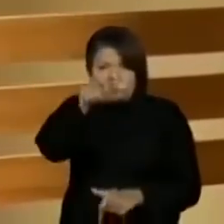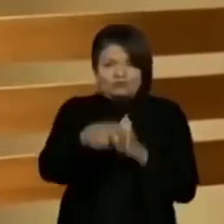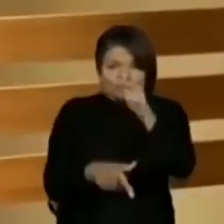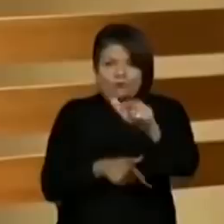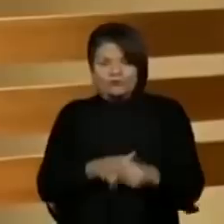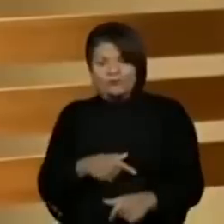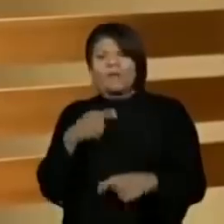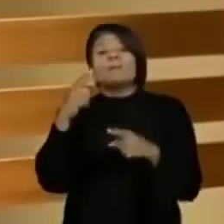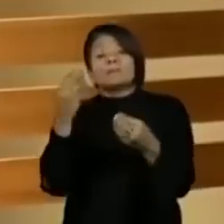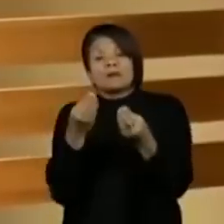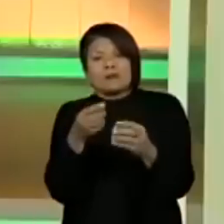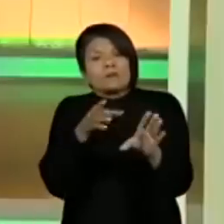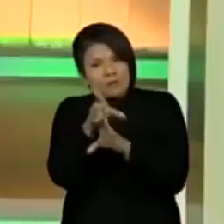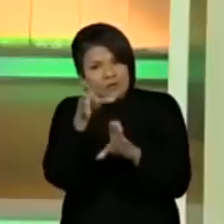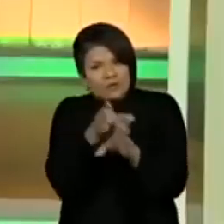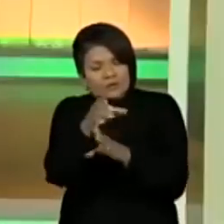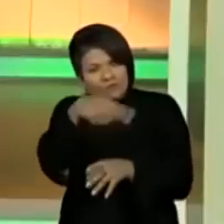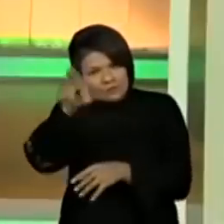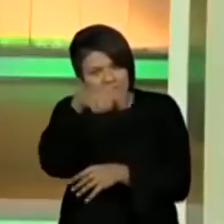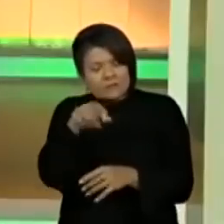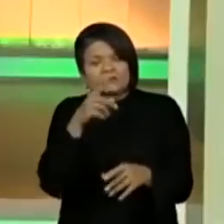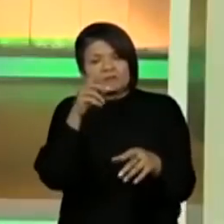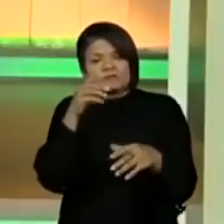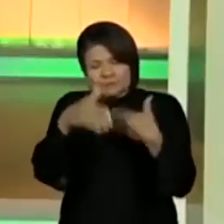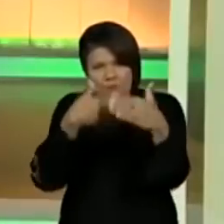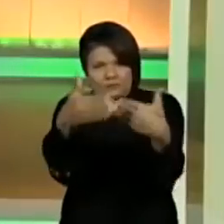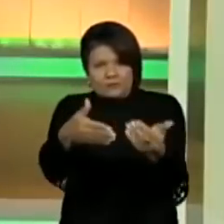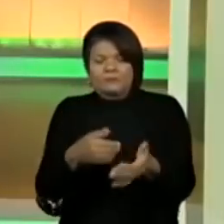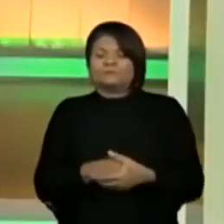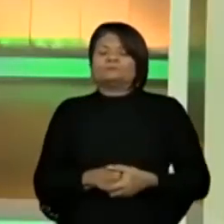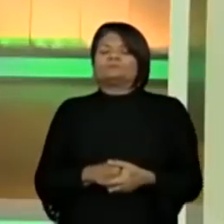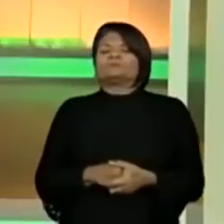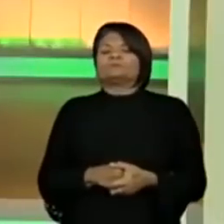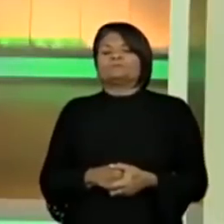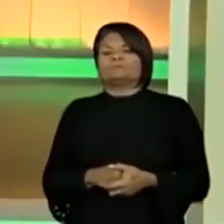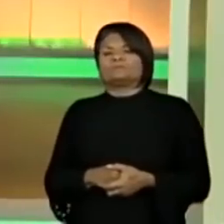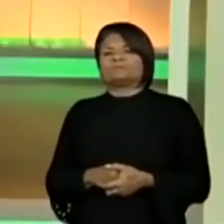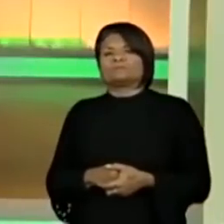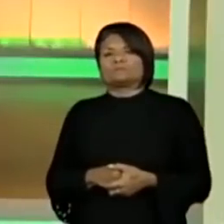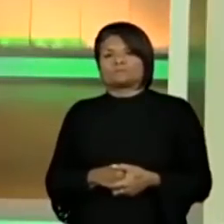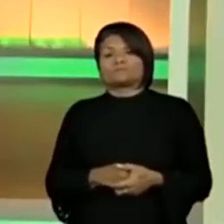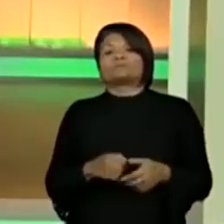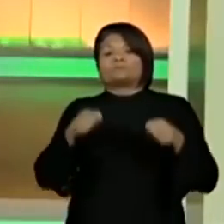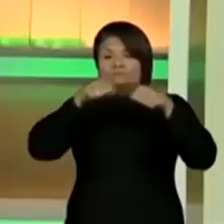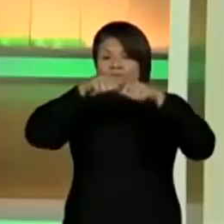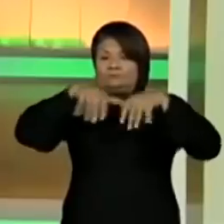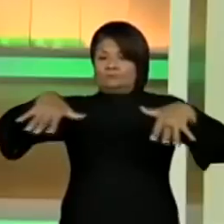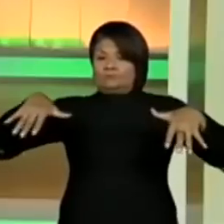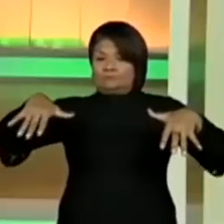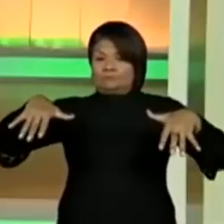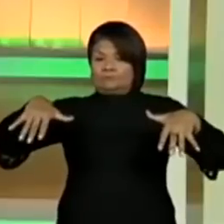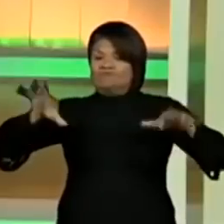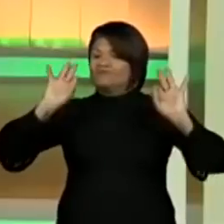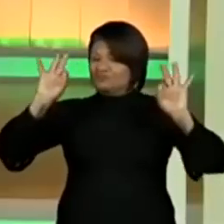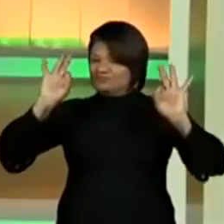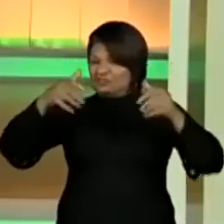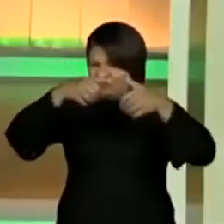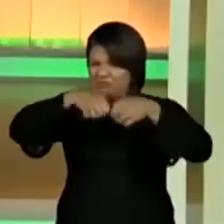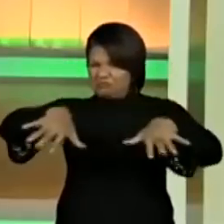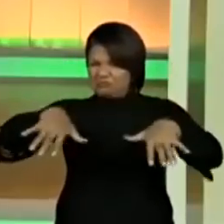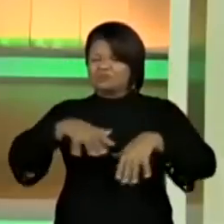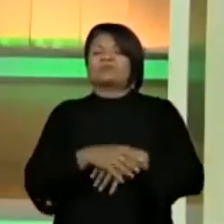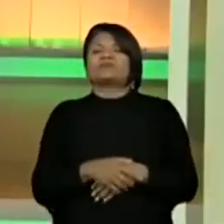orientar vocês nesse processo. Vamos lá para a próxima? Mapa mental. Chique esse negócio de mapa mental.